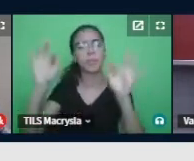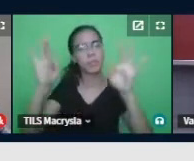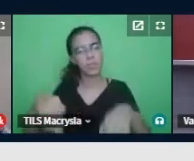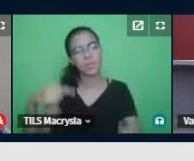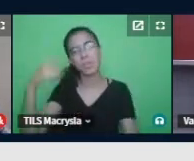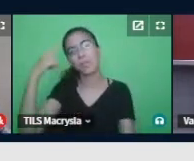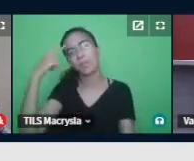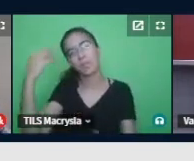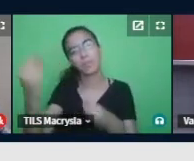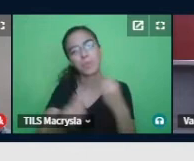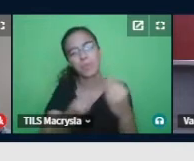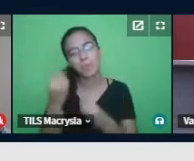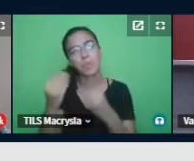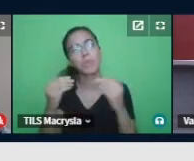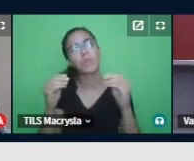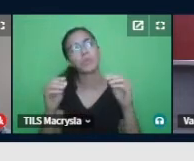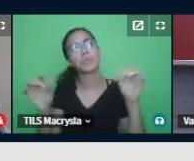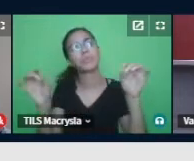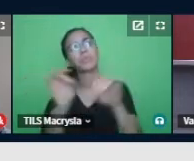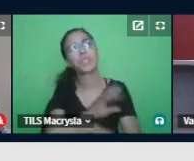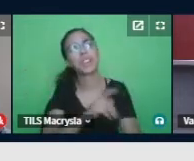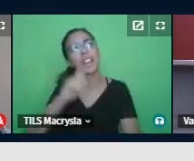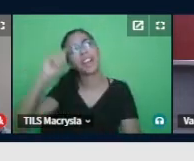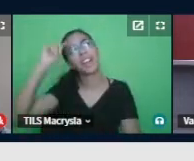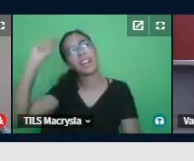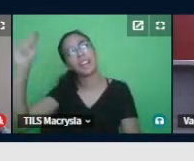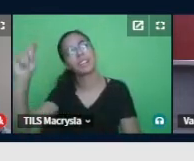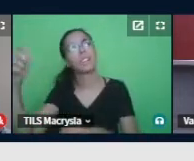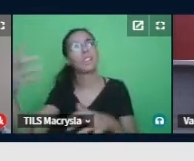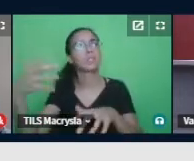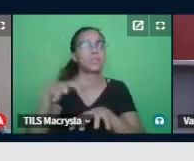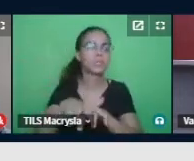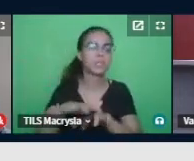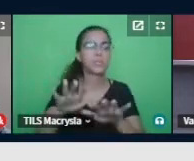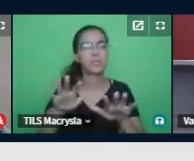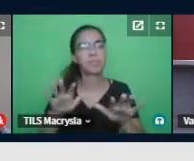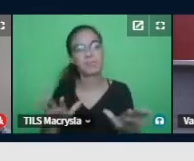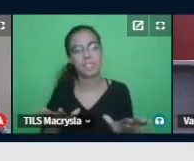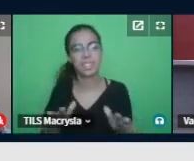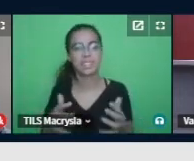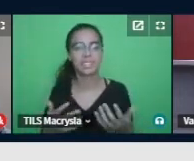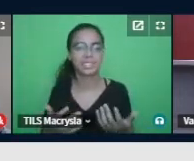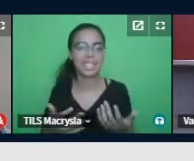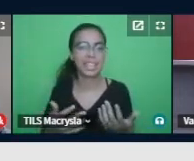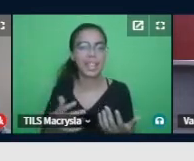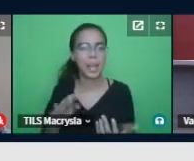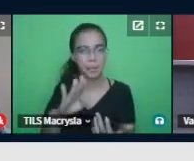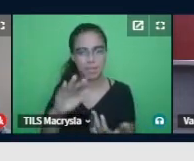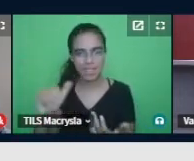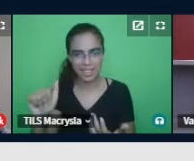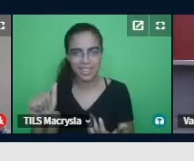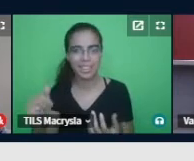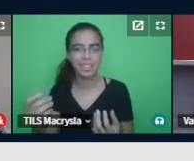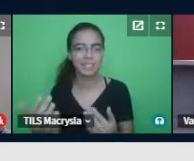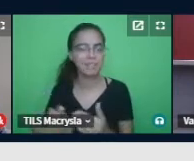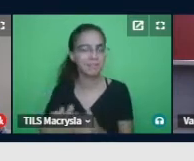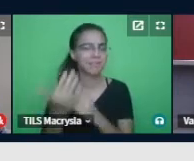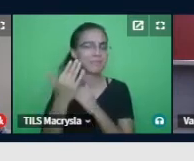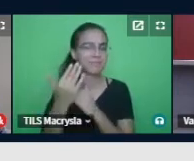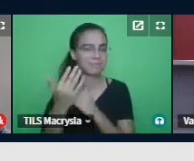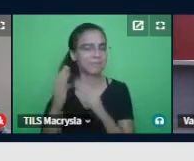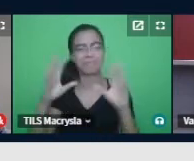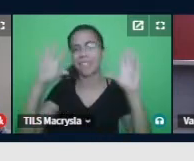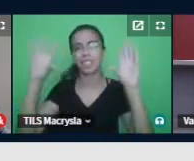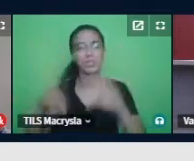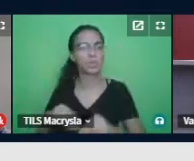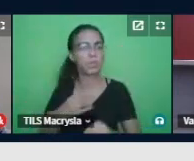frases bonitas de autores sobre inclusão, mas eu acho que a Bia me falou uma coisa que resumiu muito a minha pesquisa,